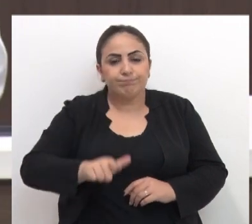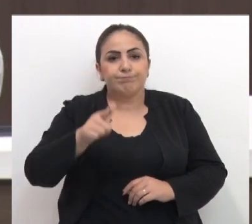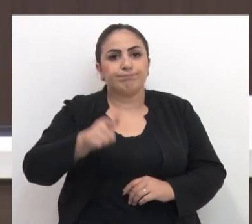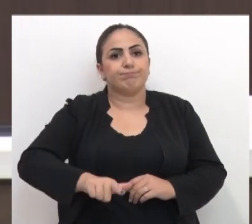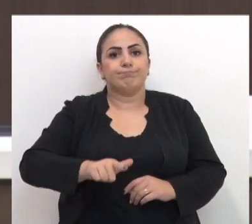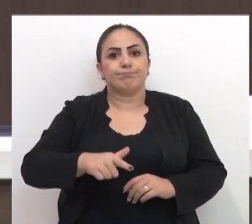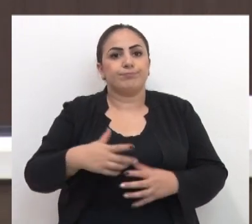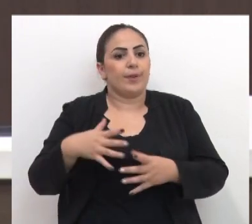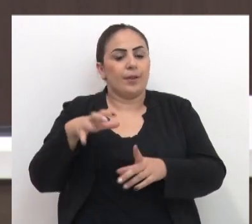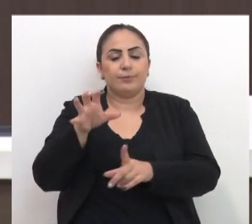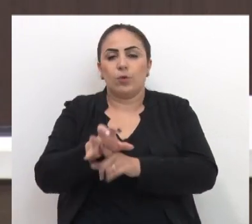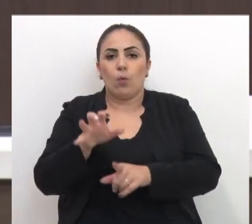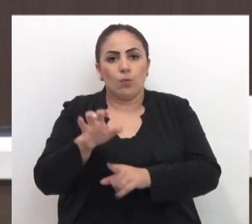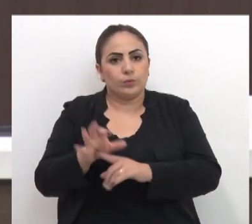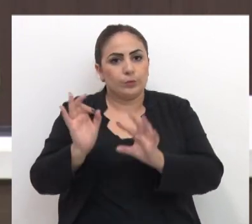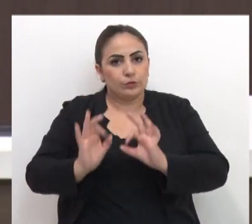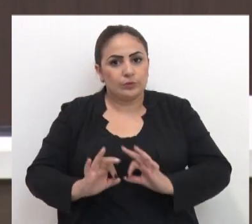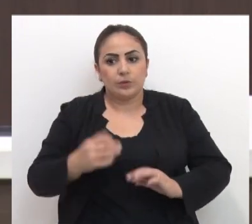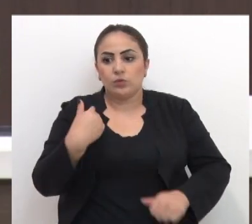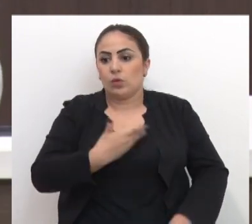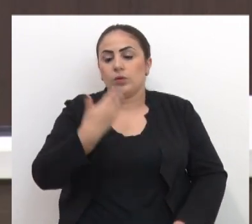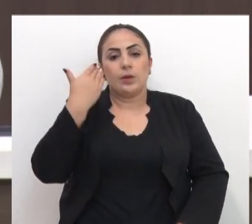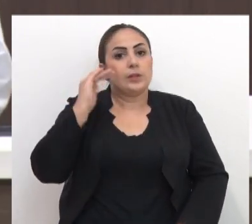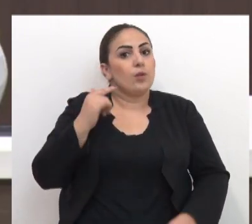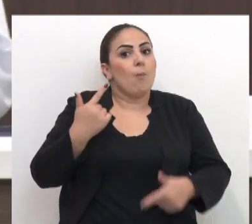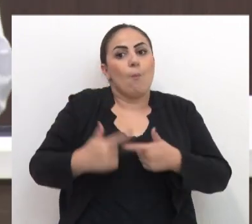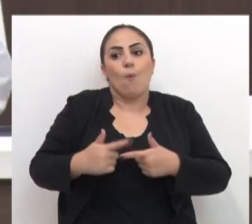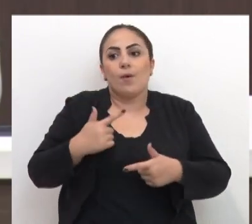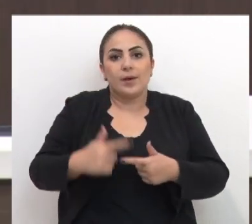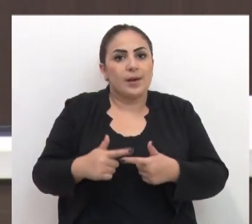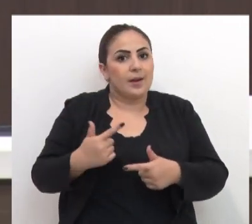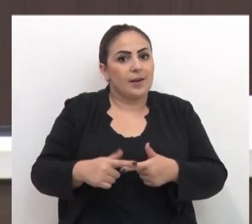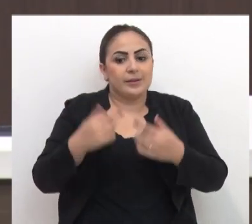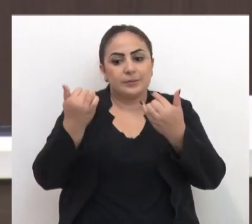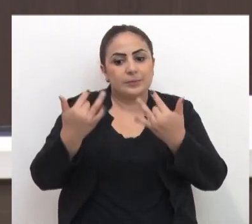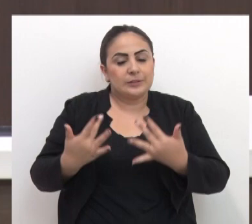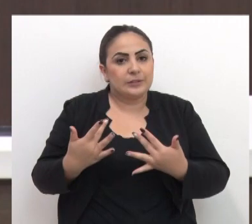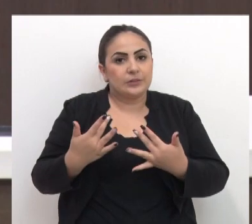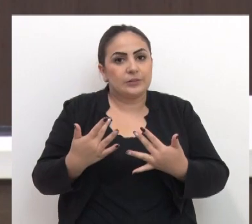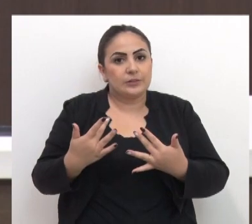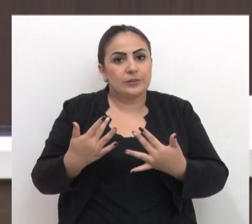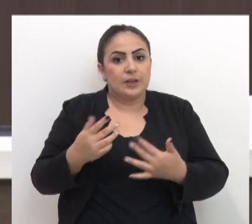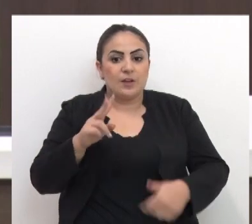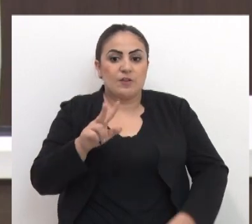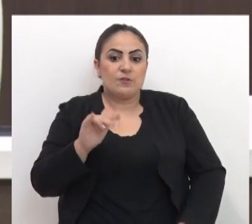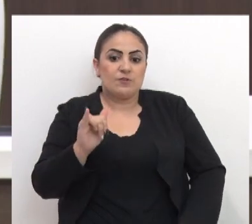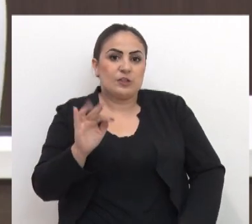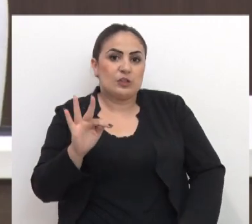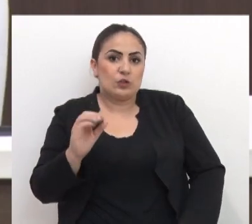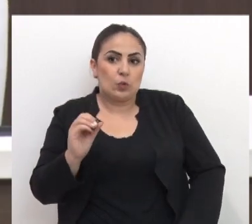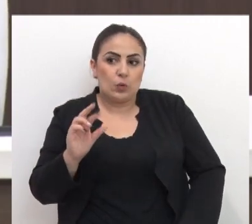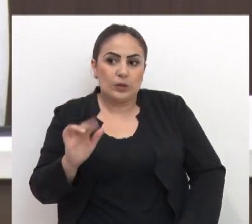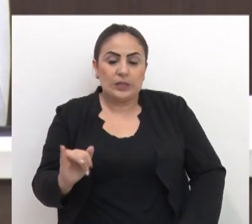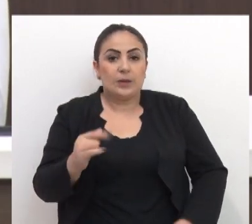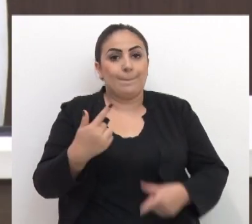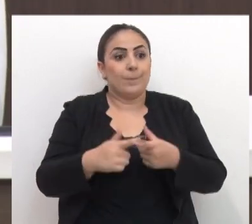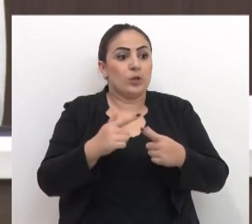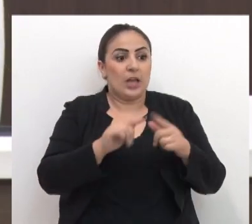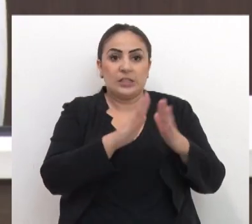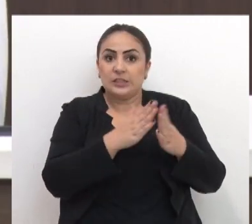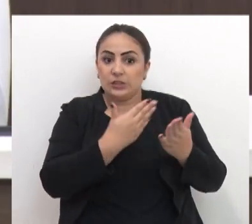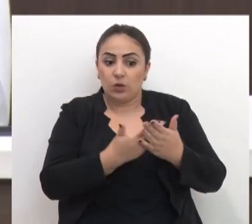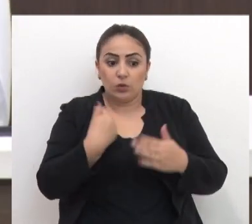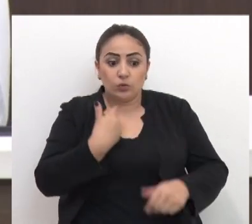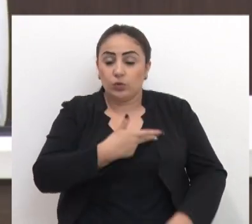novamente, vício de origem, que nós não entendemos qual é o motivo do vício de origem, já que é as escolas